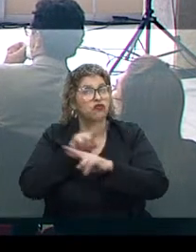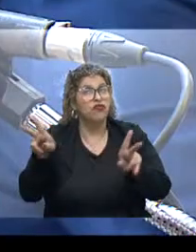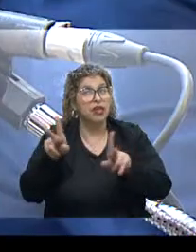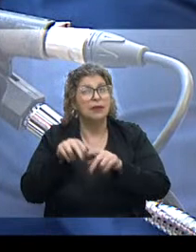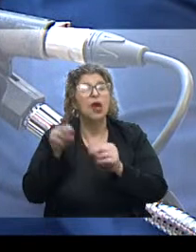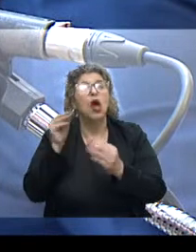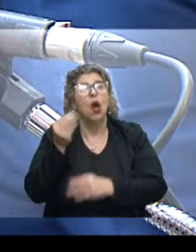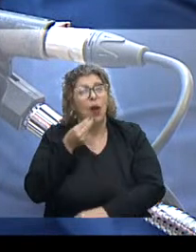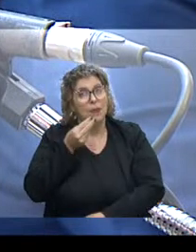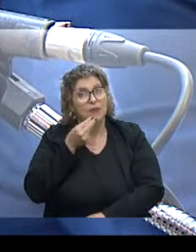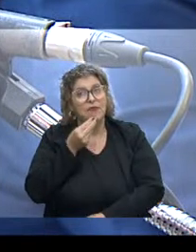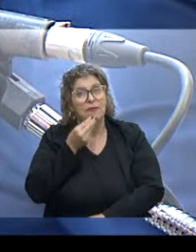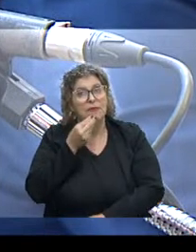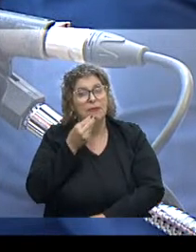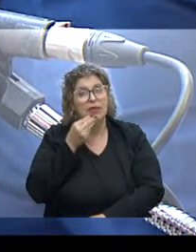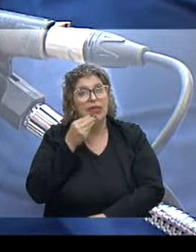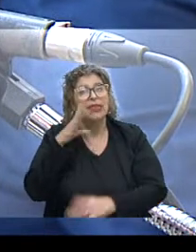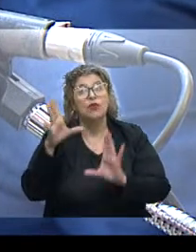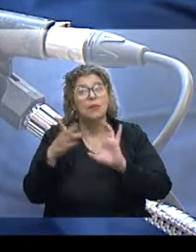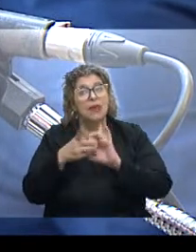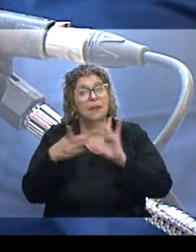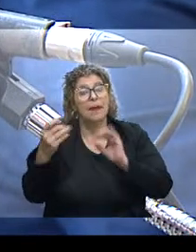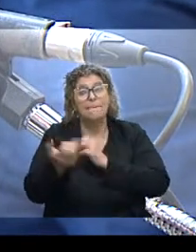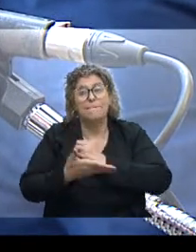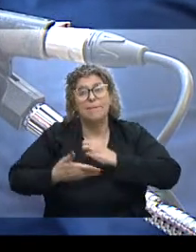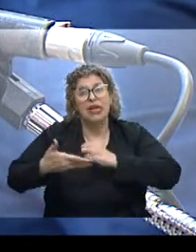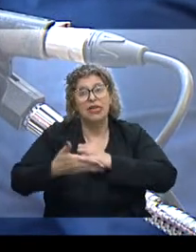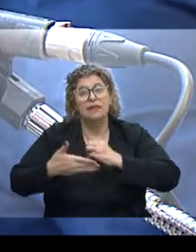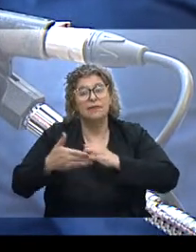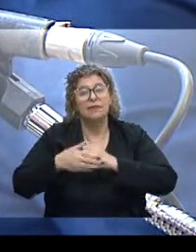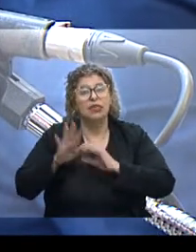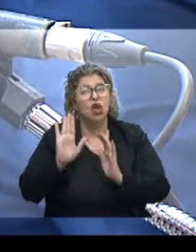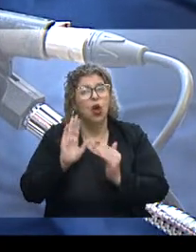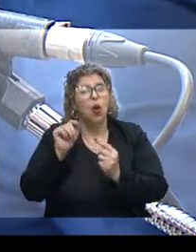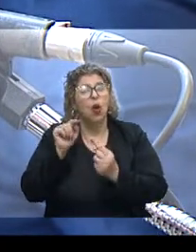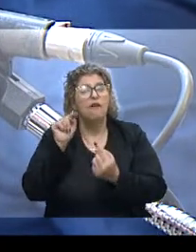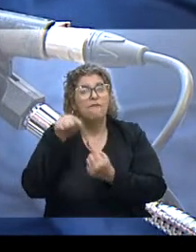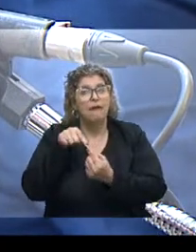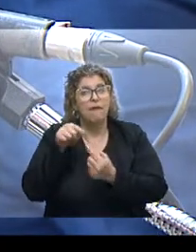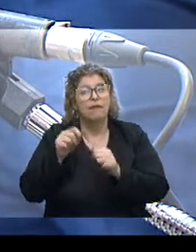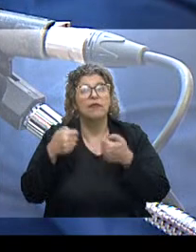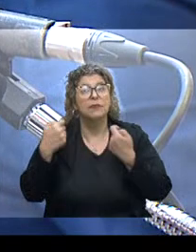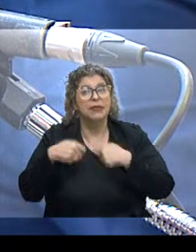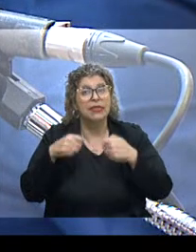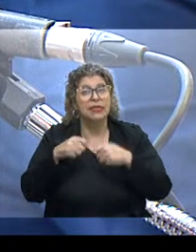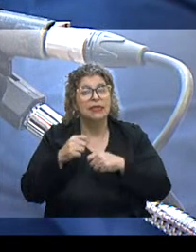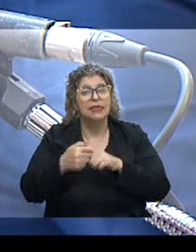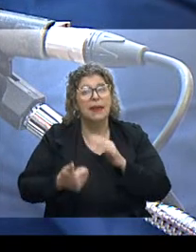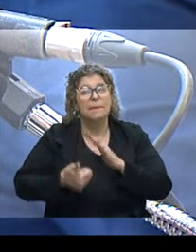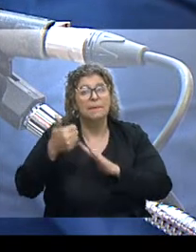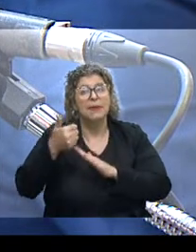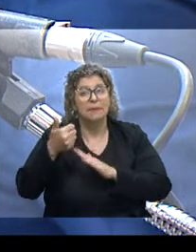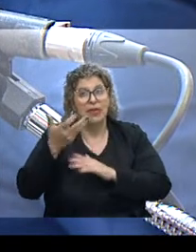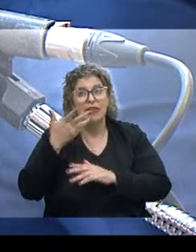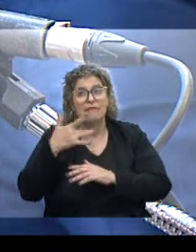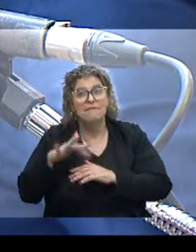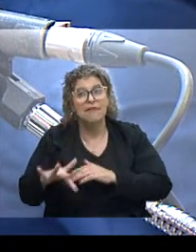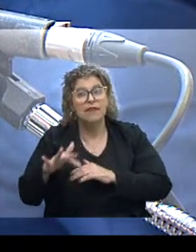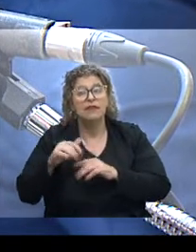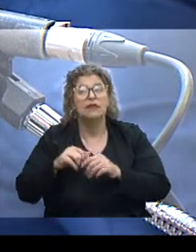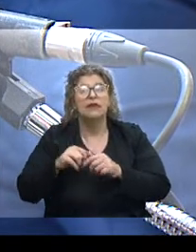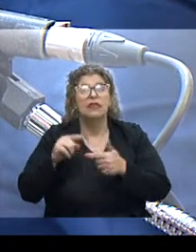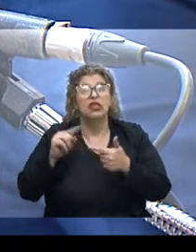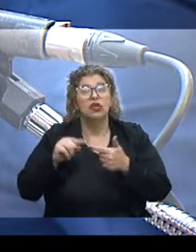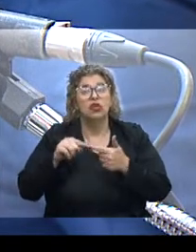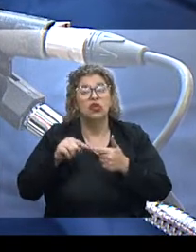obviamente, naturais dentro de uma democracia, mas, basicamente, nós temos dois focos aqui a atuar, que primeiro é a questão da primeira infância e a outra